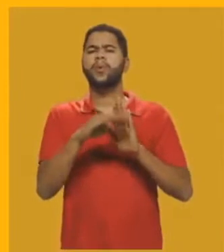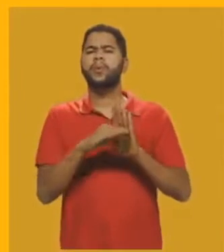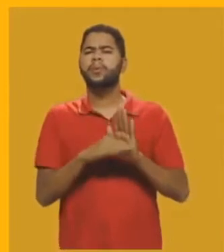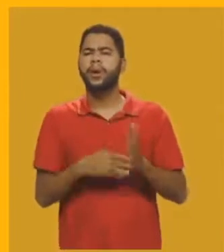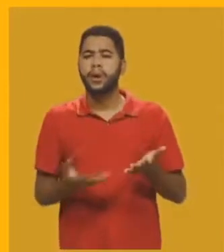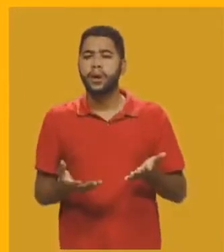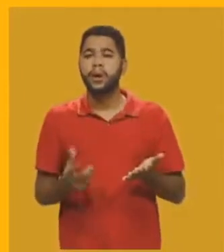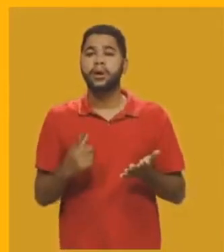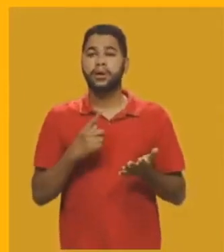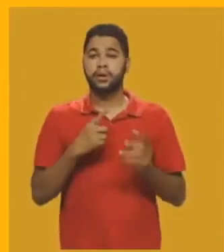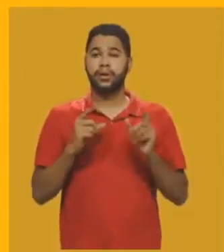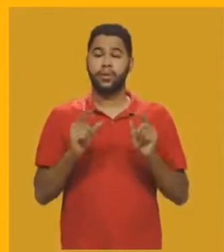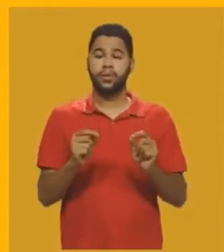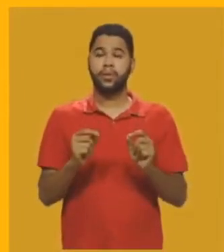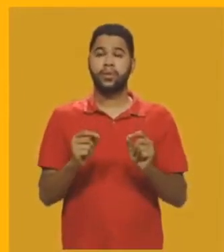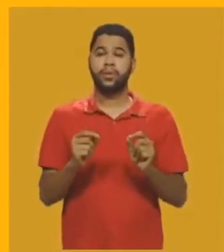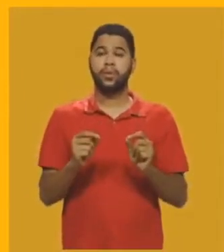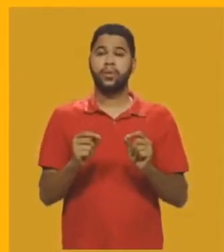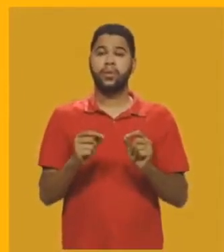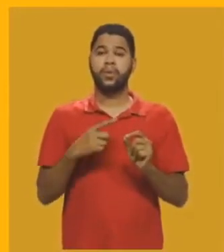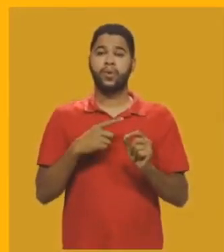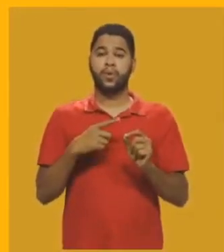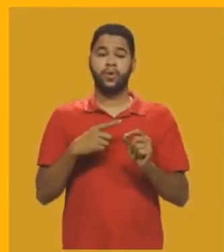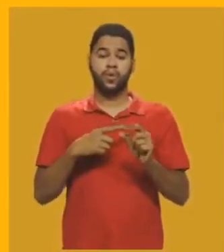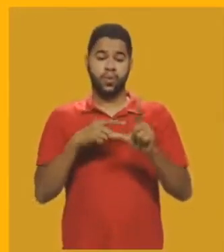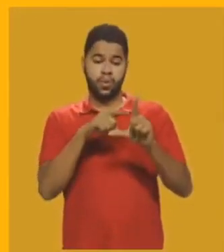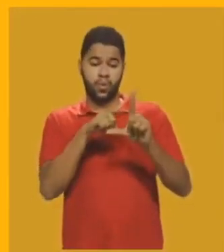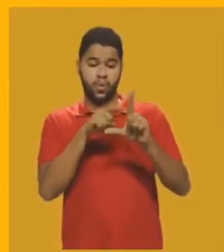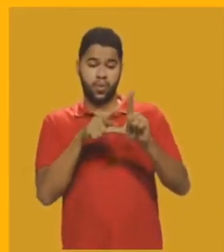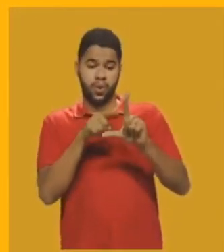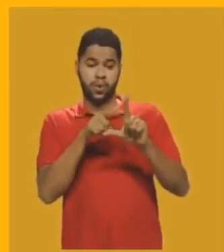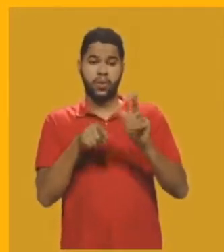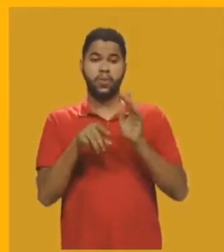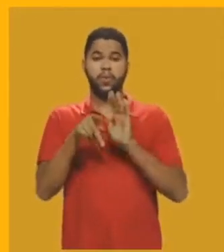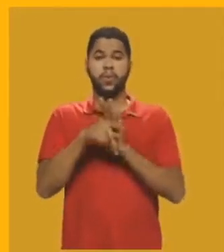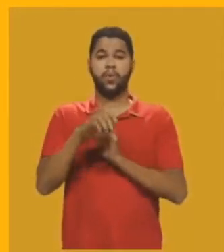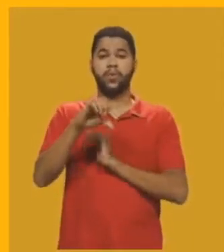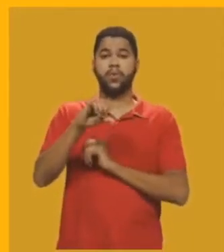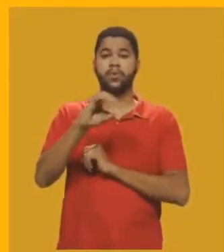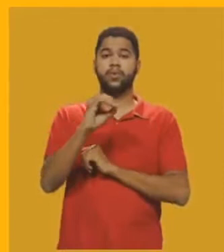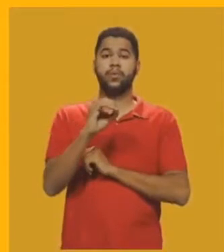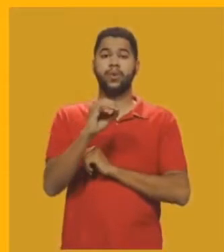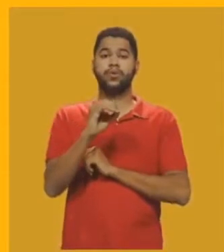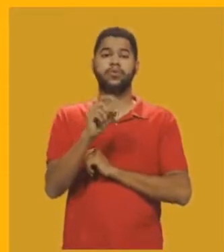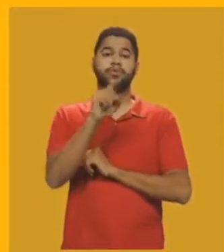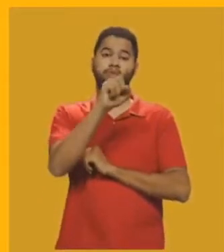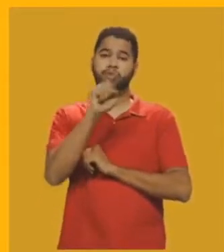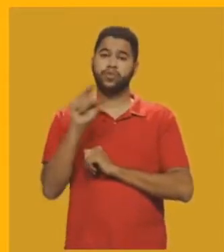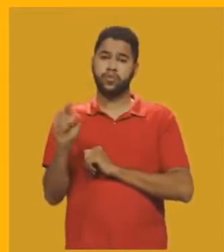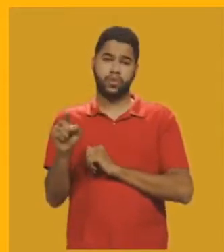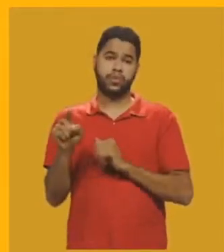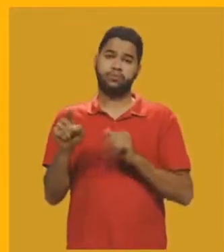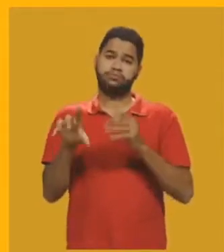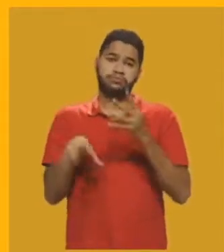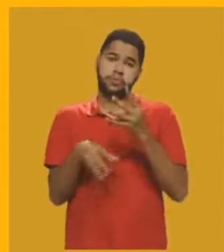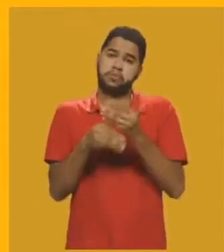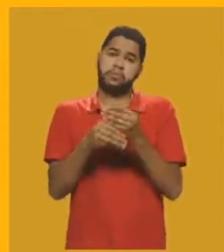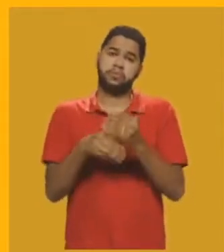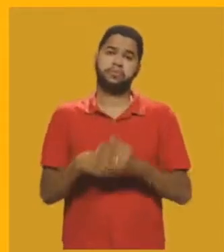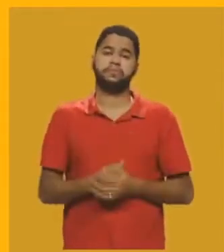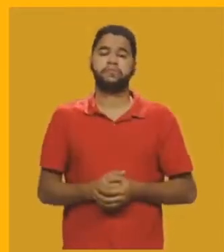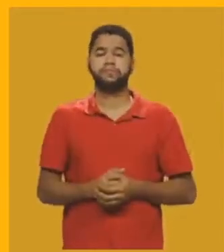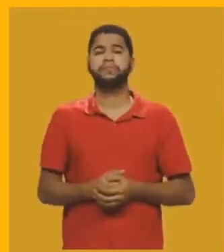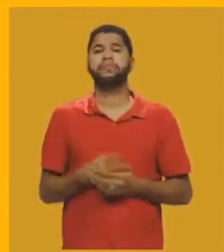eu tenho um ângulo de 90 graus. Os outros dois sempre vão ser complementares,